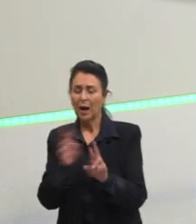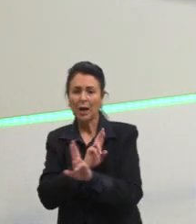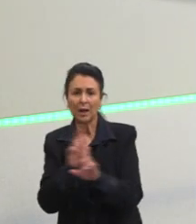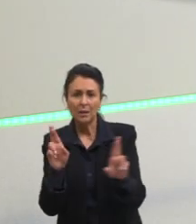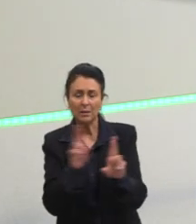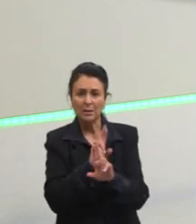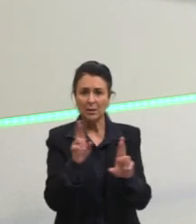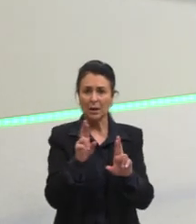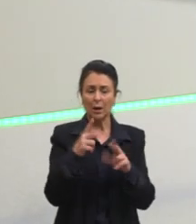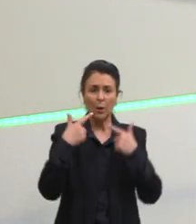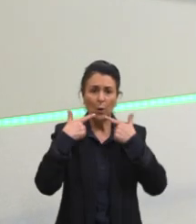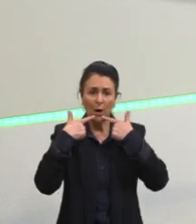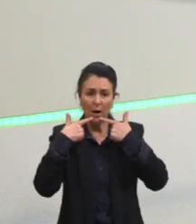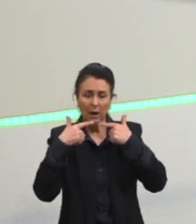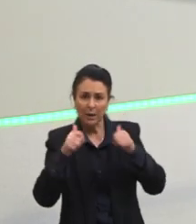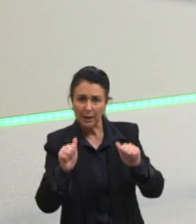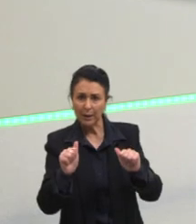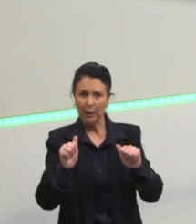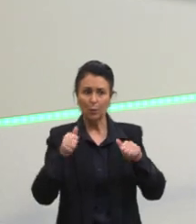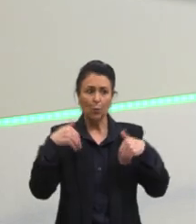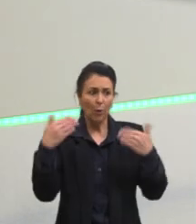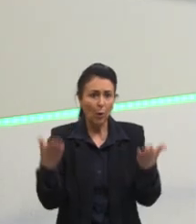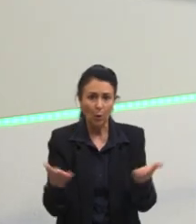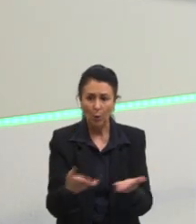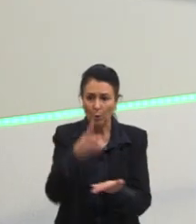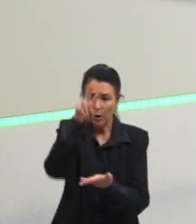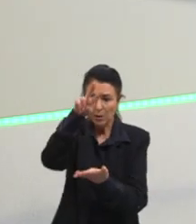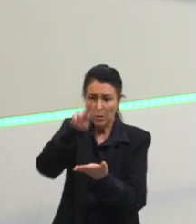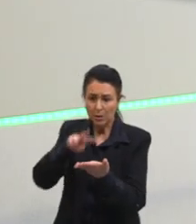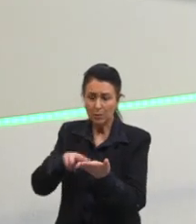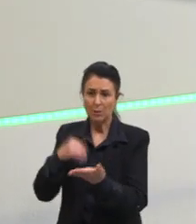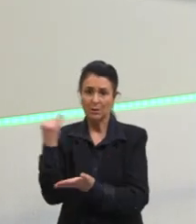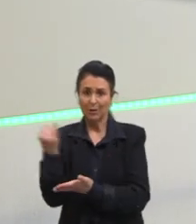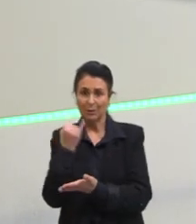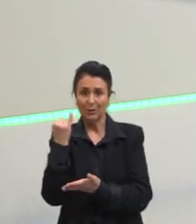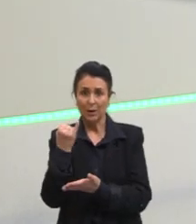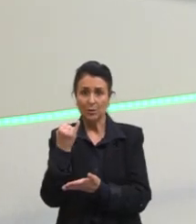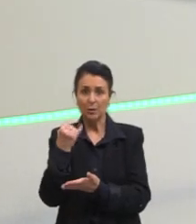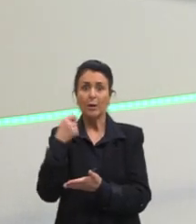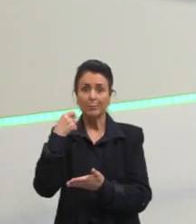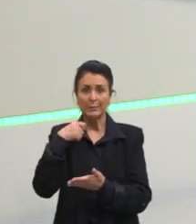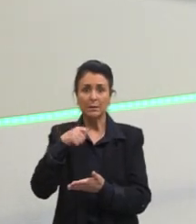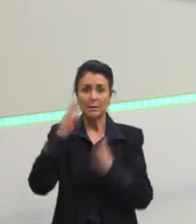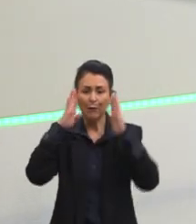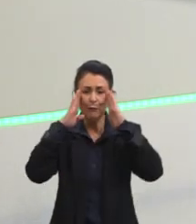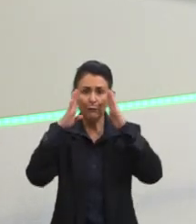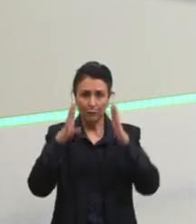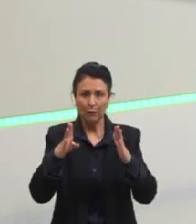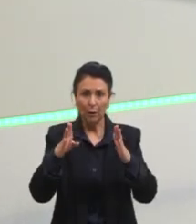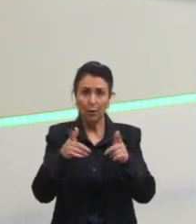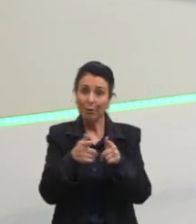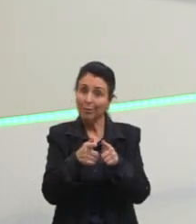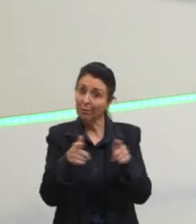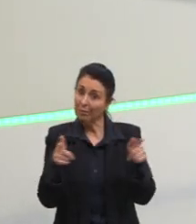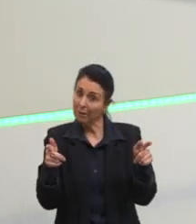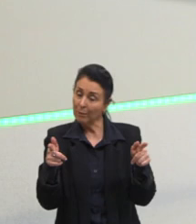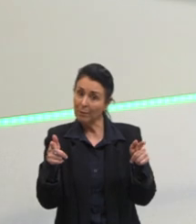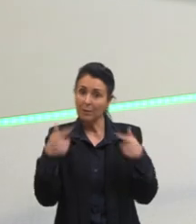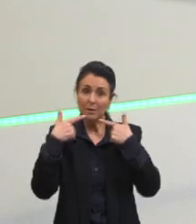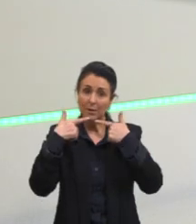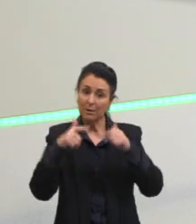língua, atualidades, leituras, também focarmos um pouco na parte gramatical.